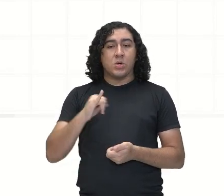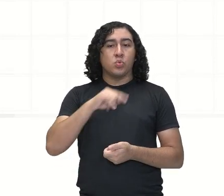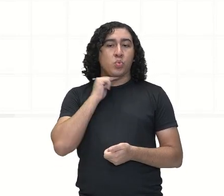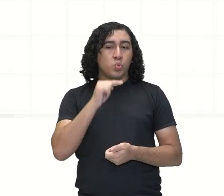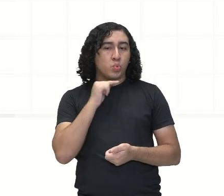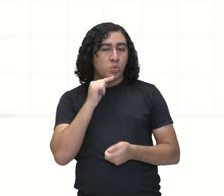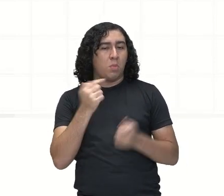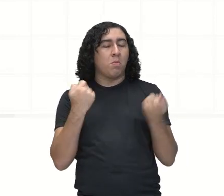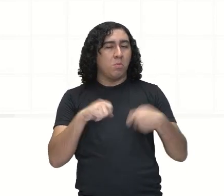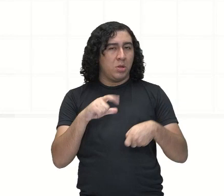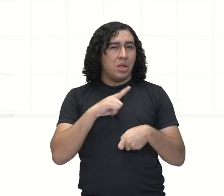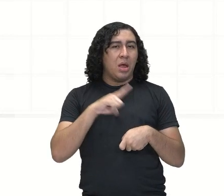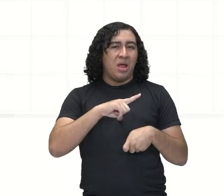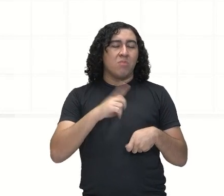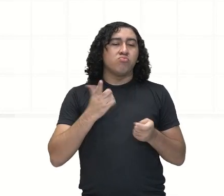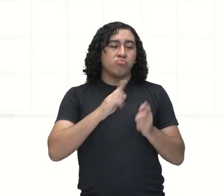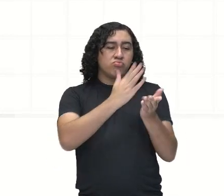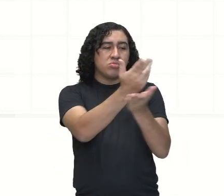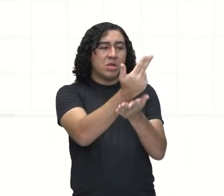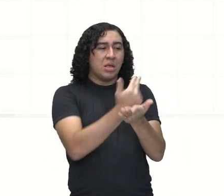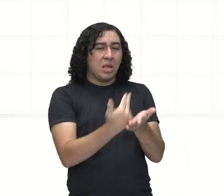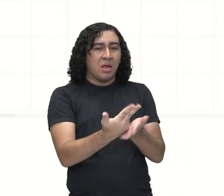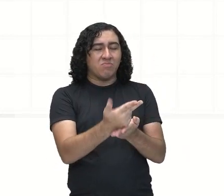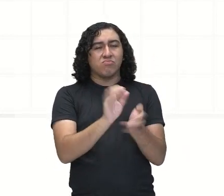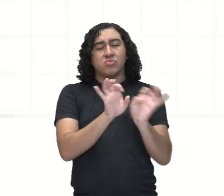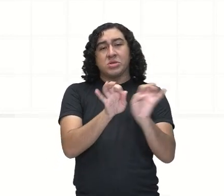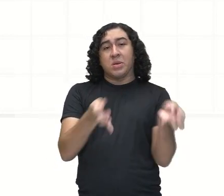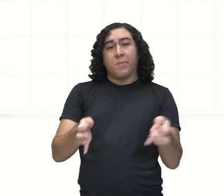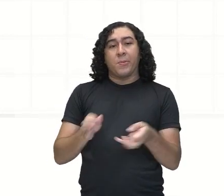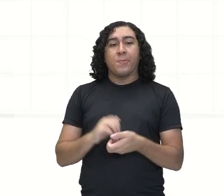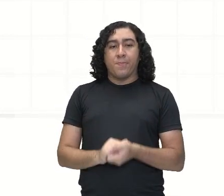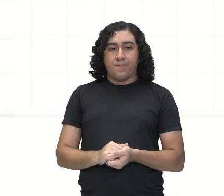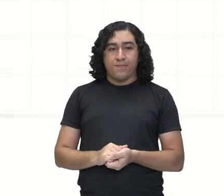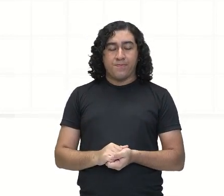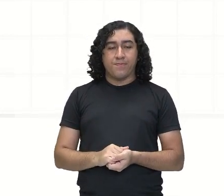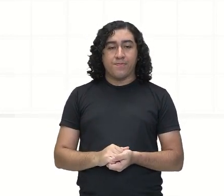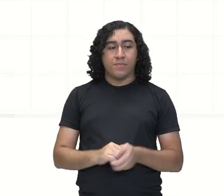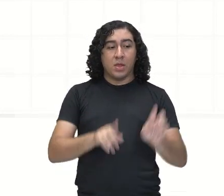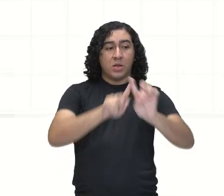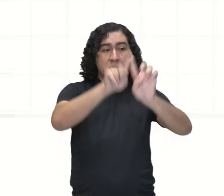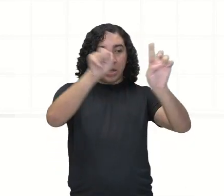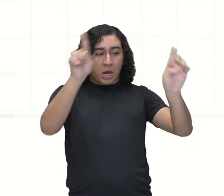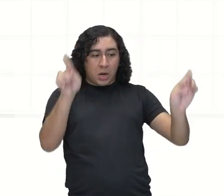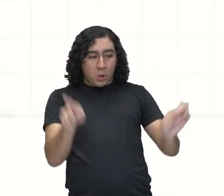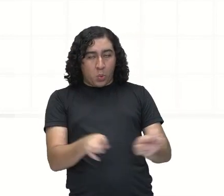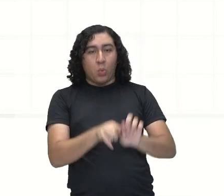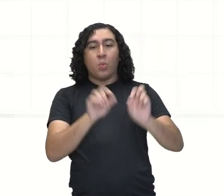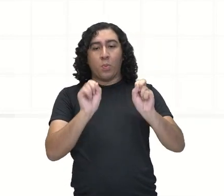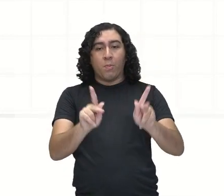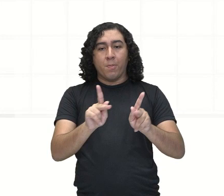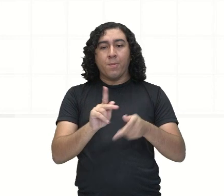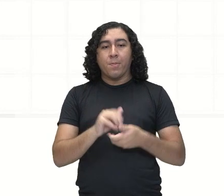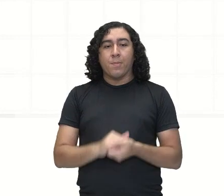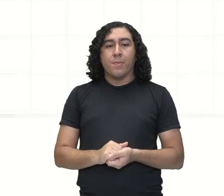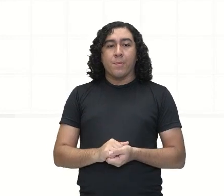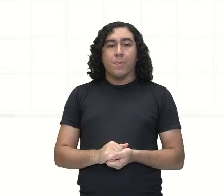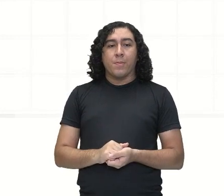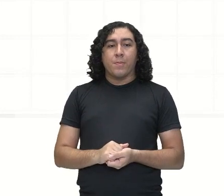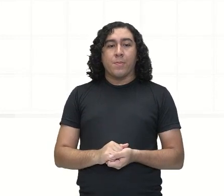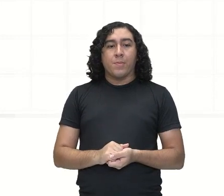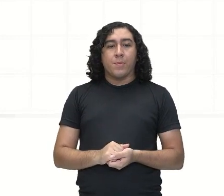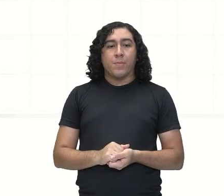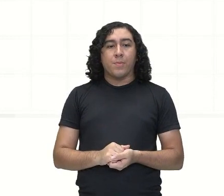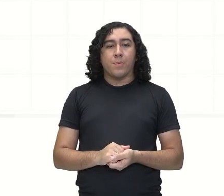tem que fazer o desenho. Então, o parque infantil tem um carrossel circular, tá? Aqui, estou